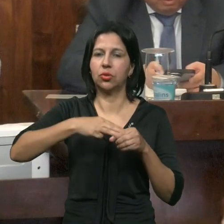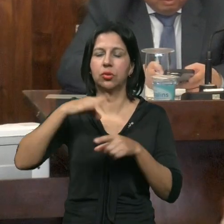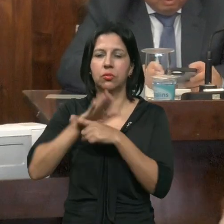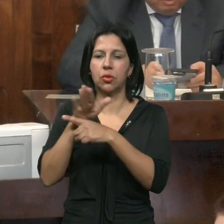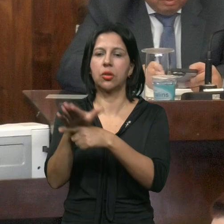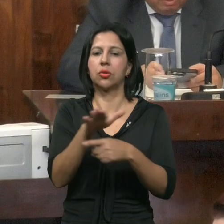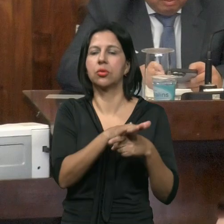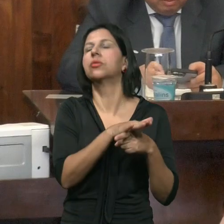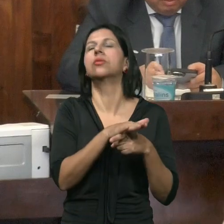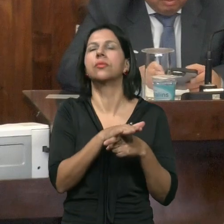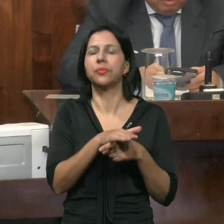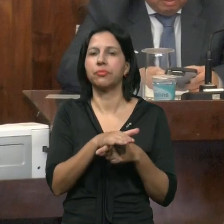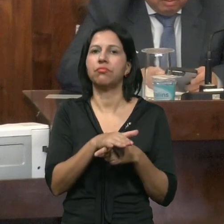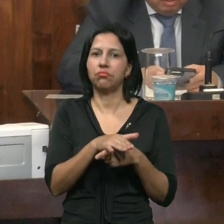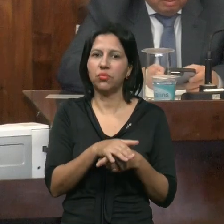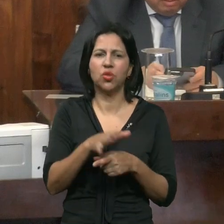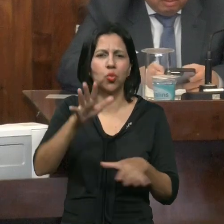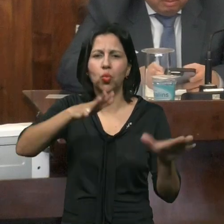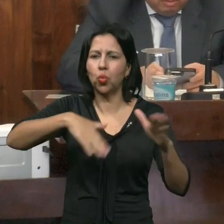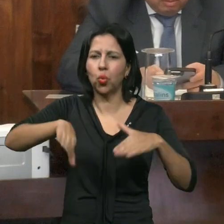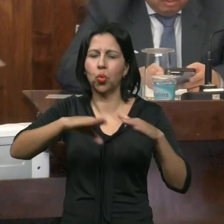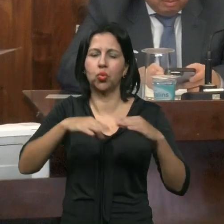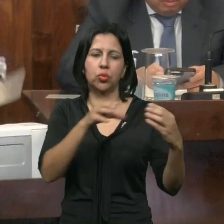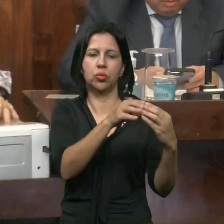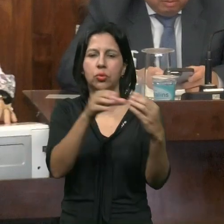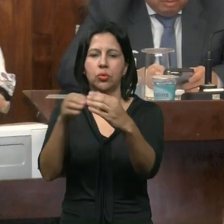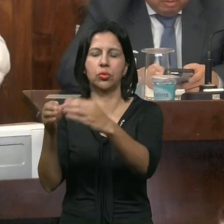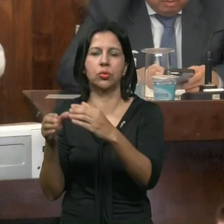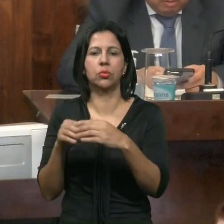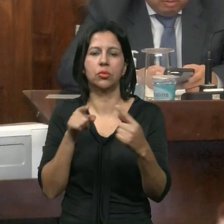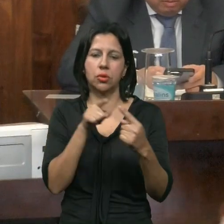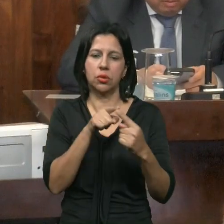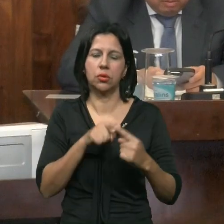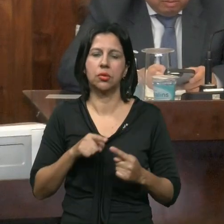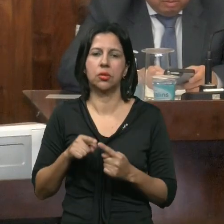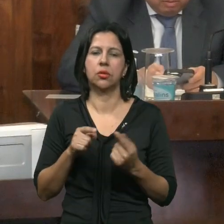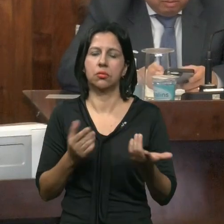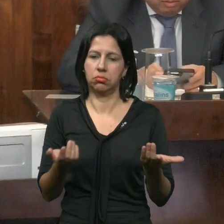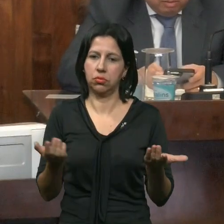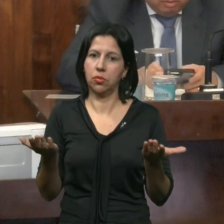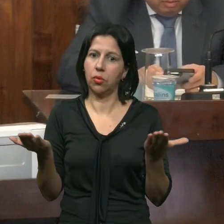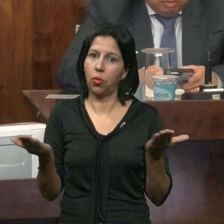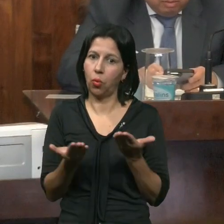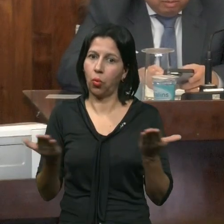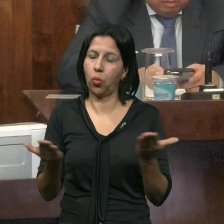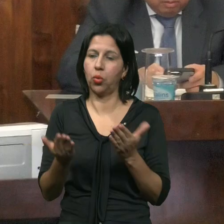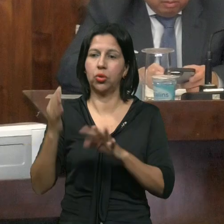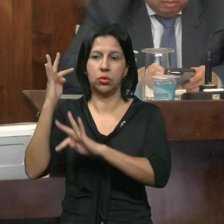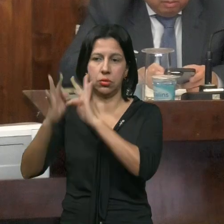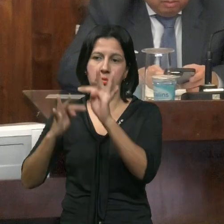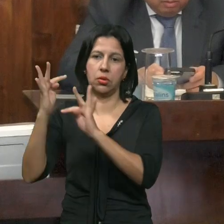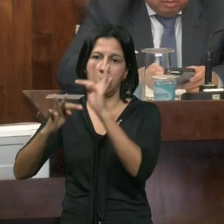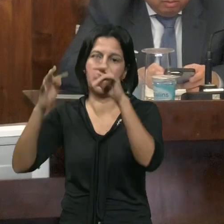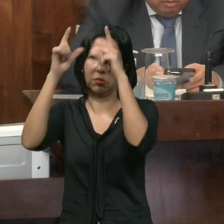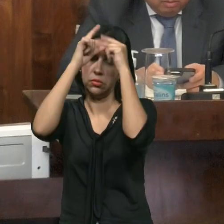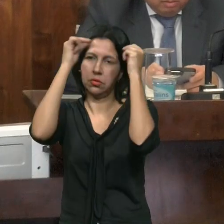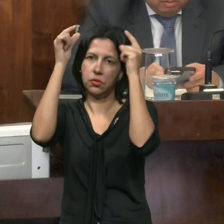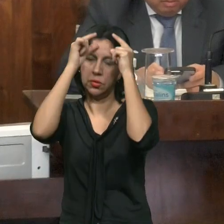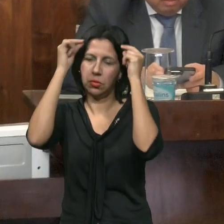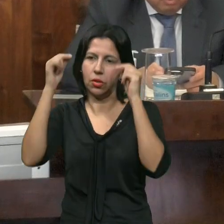Todas as categorias Ligadas No setor da saúde Fazem Mas hoje Estamos tratando Especificamente Dos técnicos De enfermagem Então o nosso